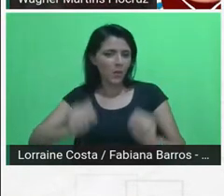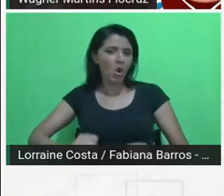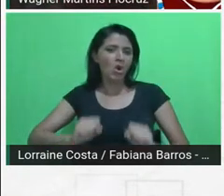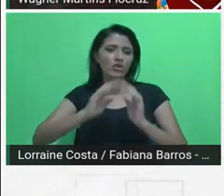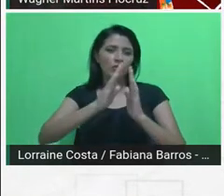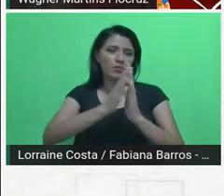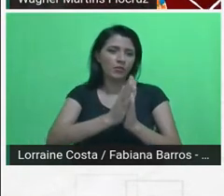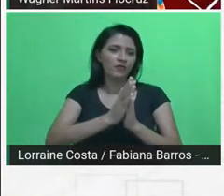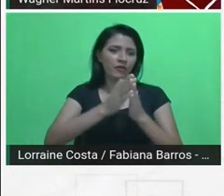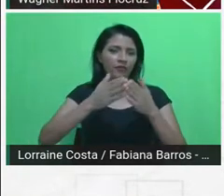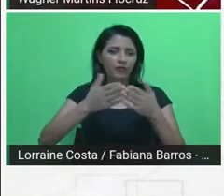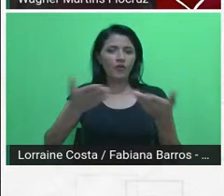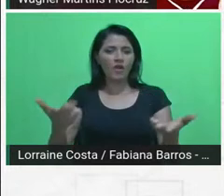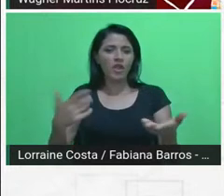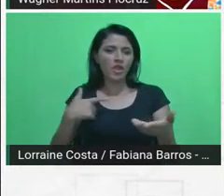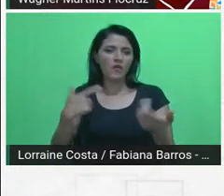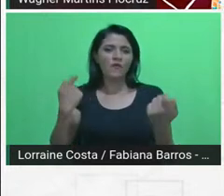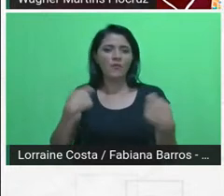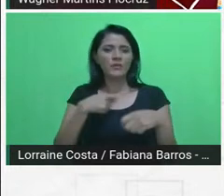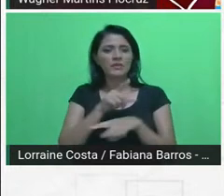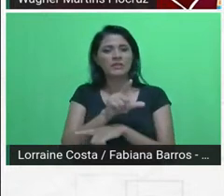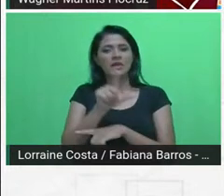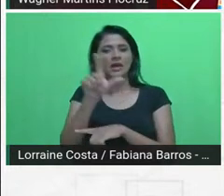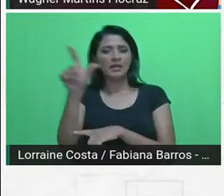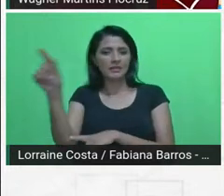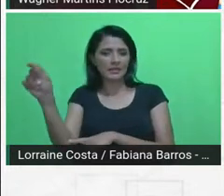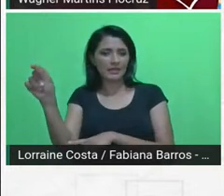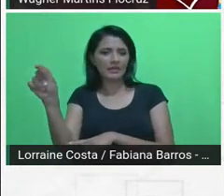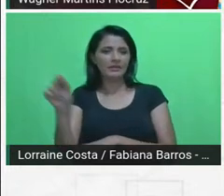Eu vou ter que me ausentar.